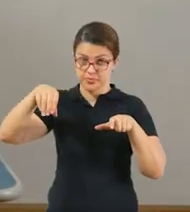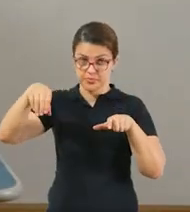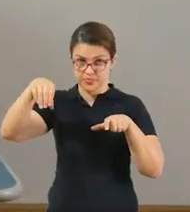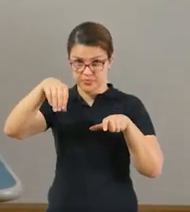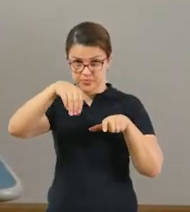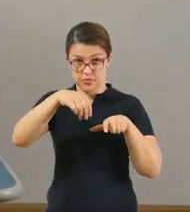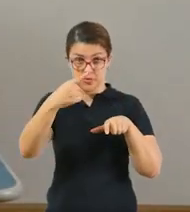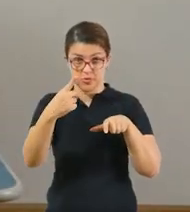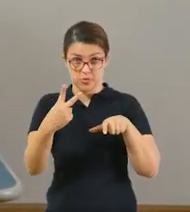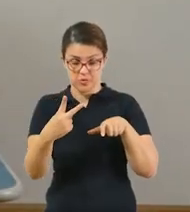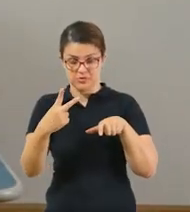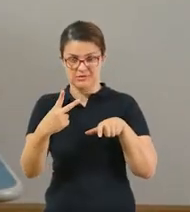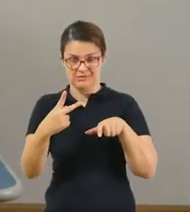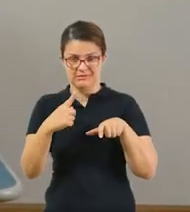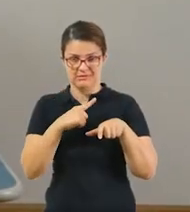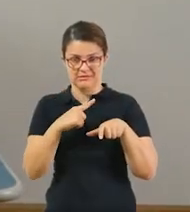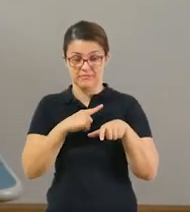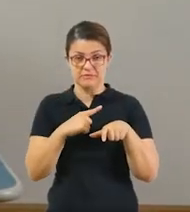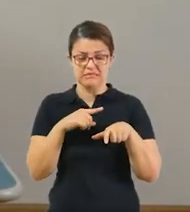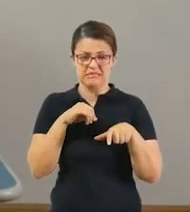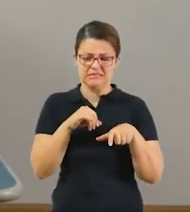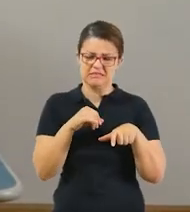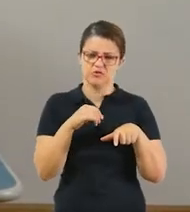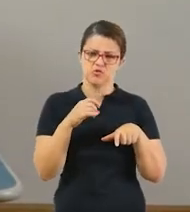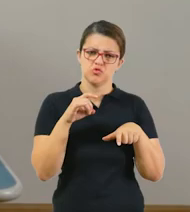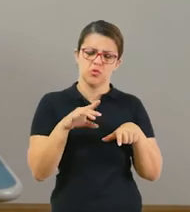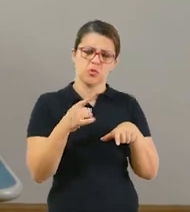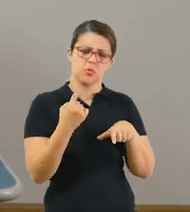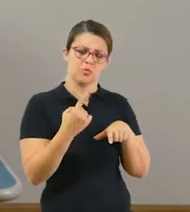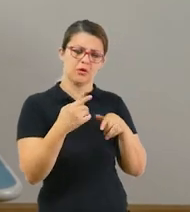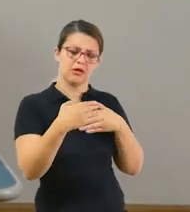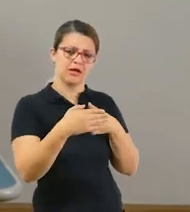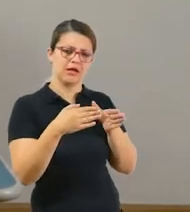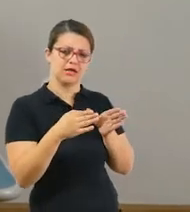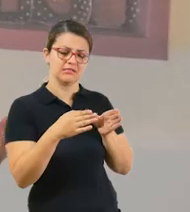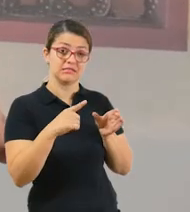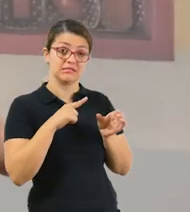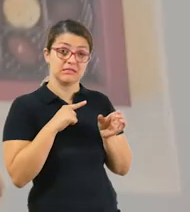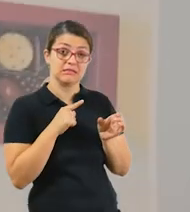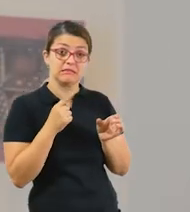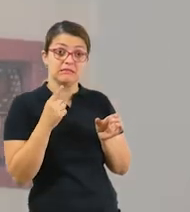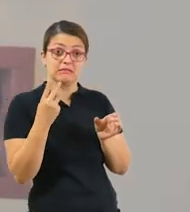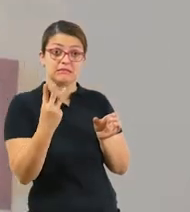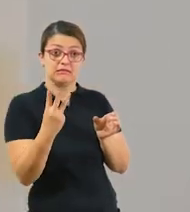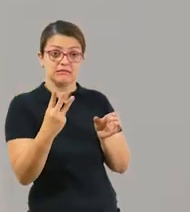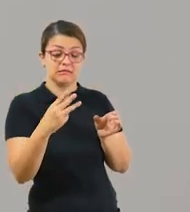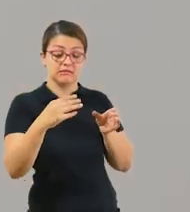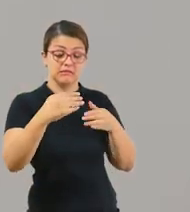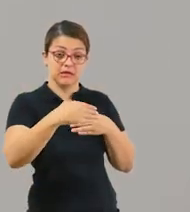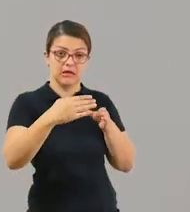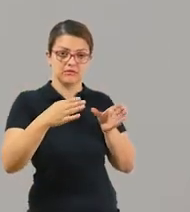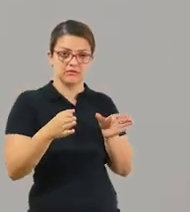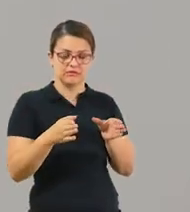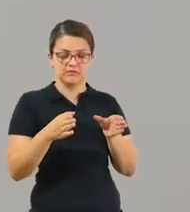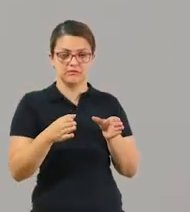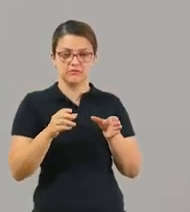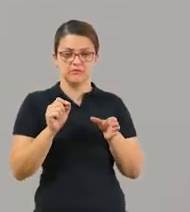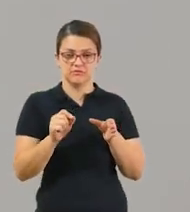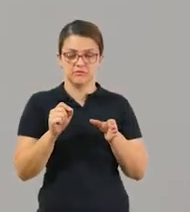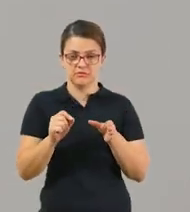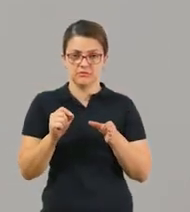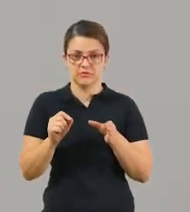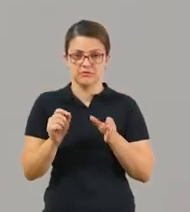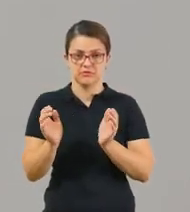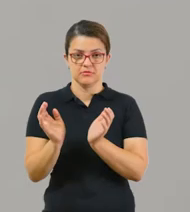e se ao invés de uma, eu tivesse 3 caixas, iguais a essas? Então o termo 2 irá registrar no